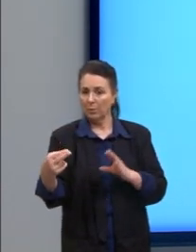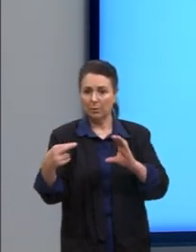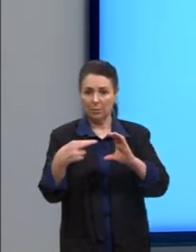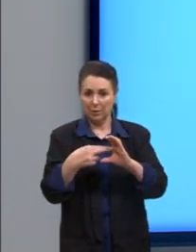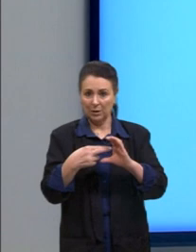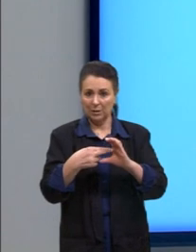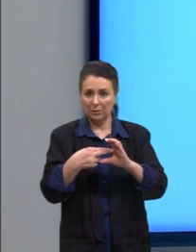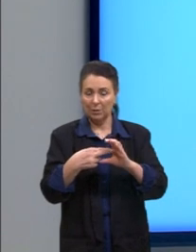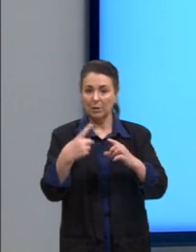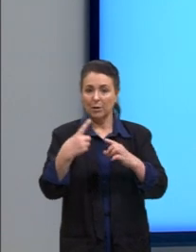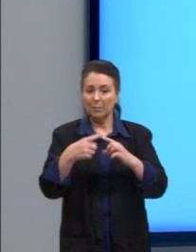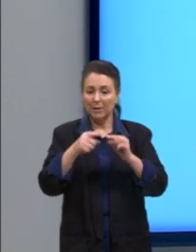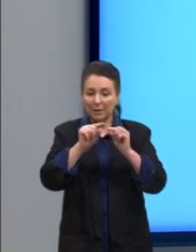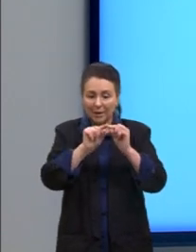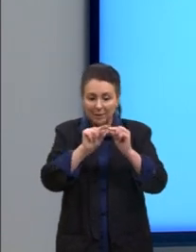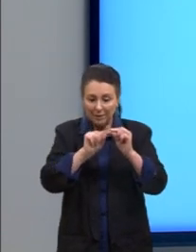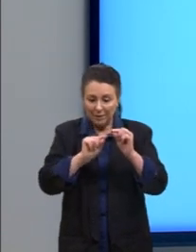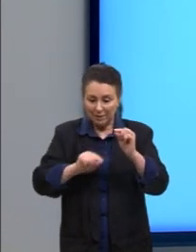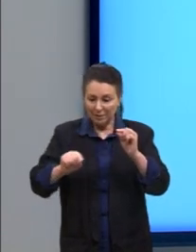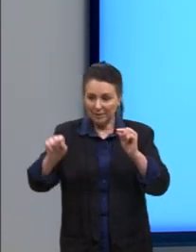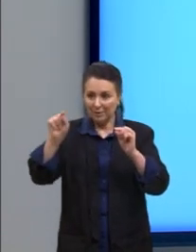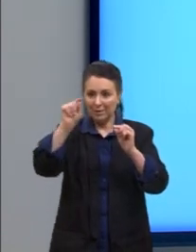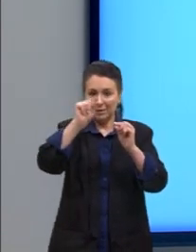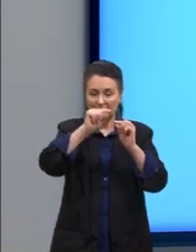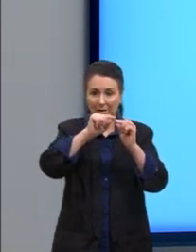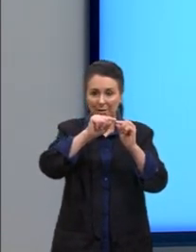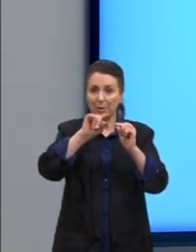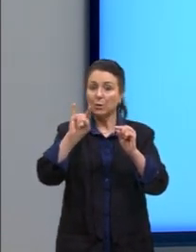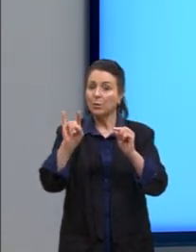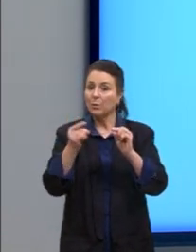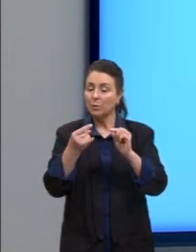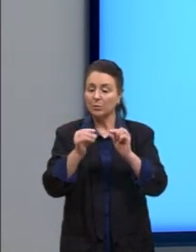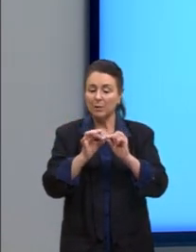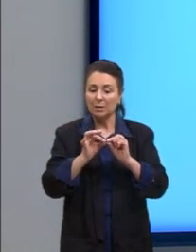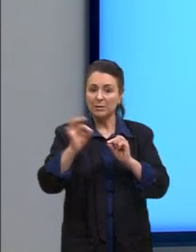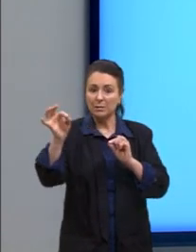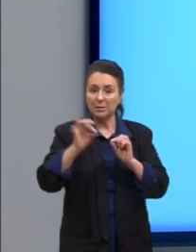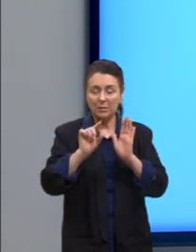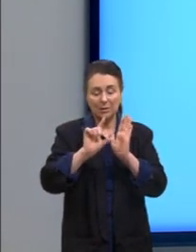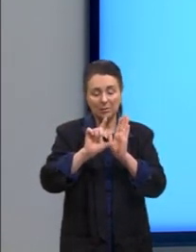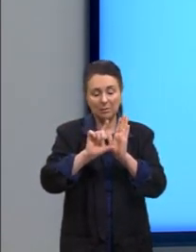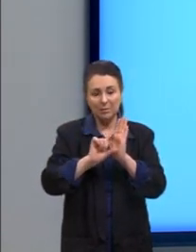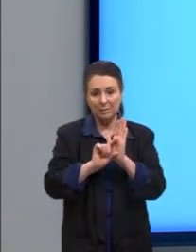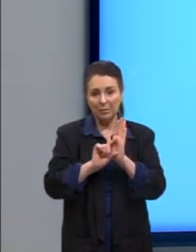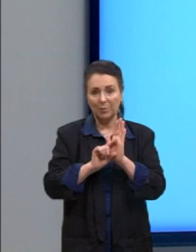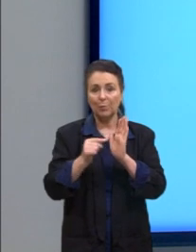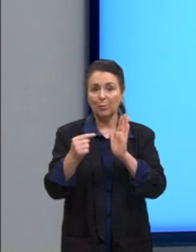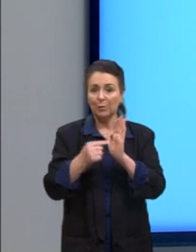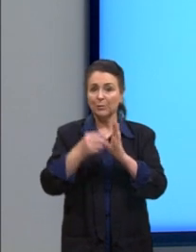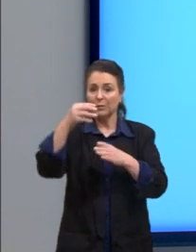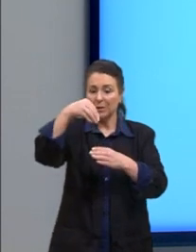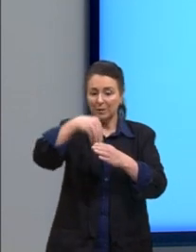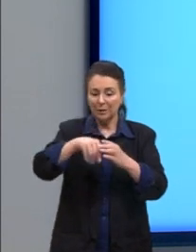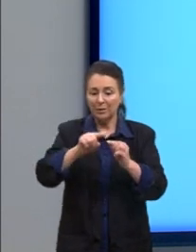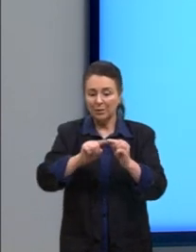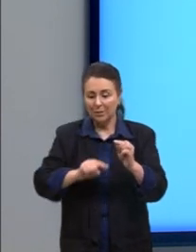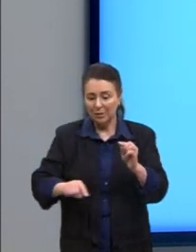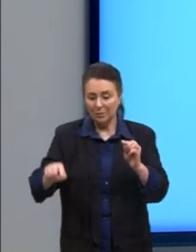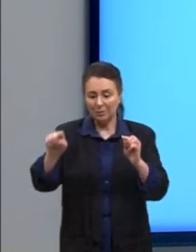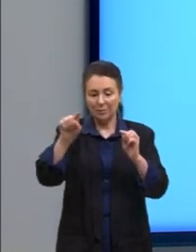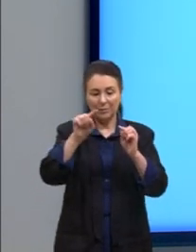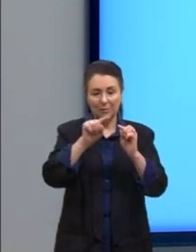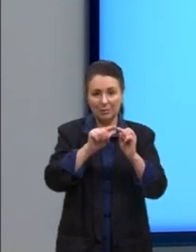ele está no contorno da figura. E o último caso era a distância ser menor, né? Aí o pontinho está dentro da circunferência.